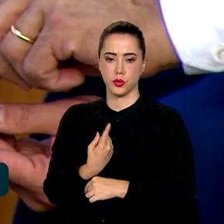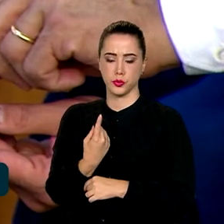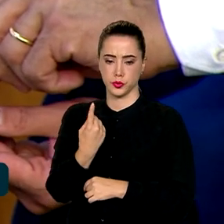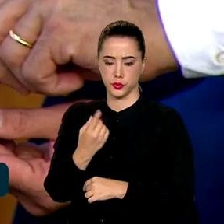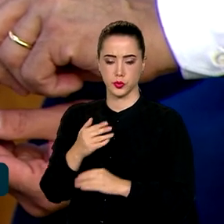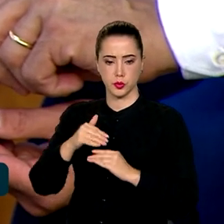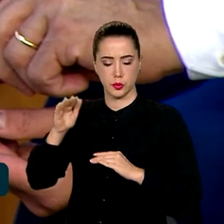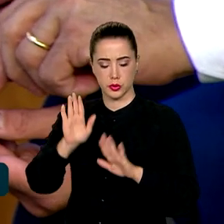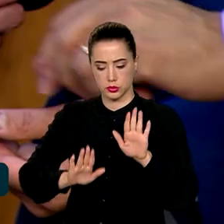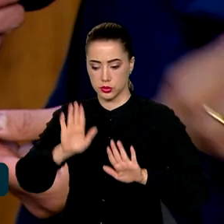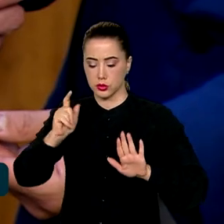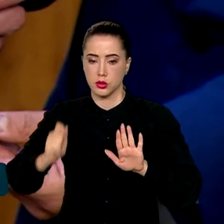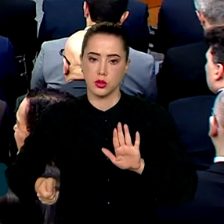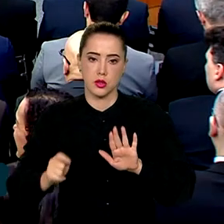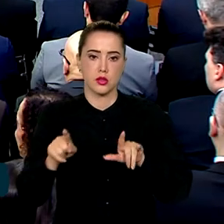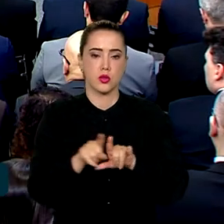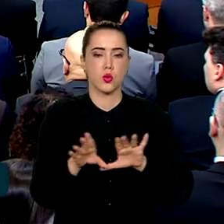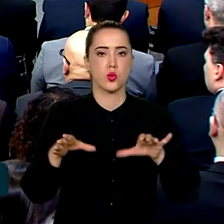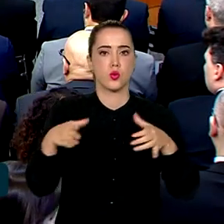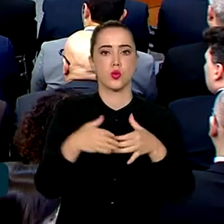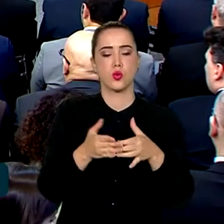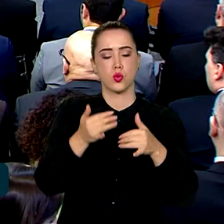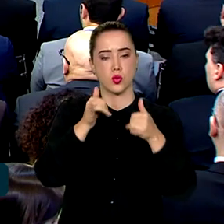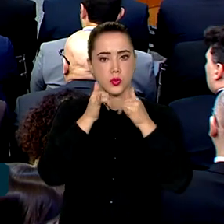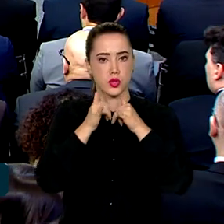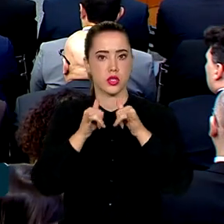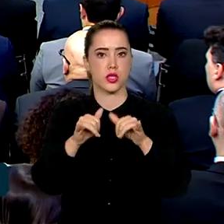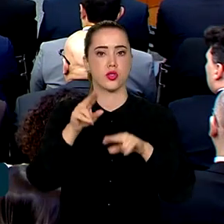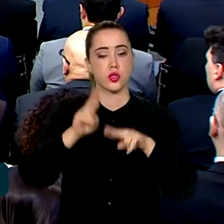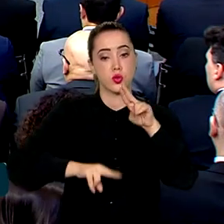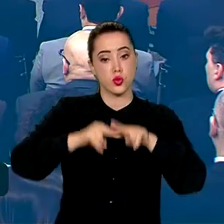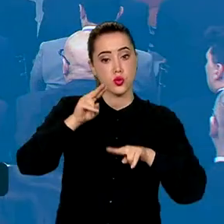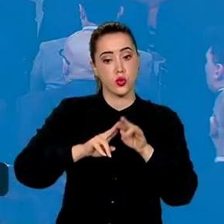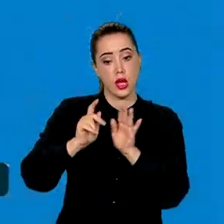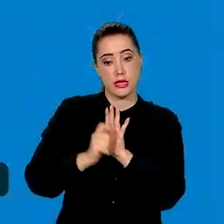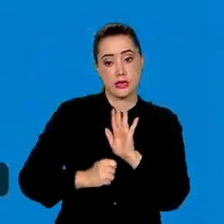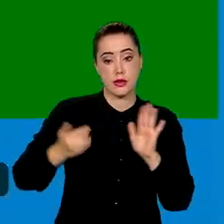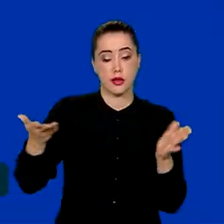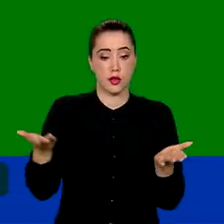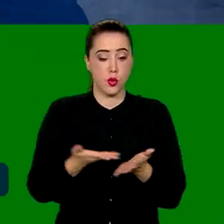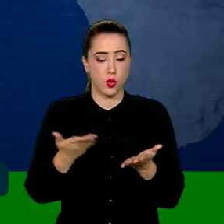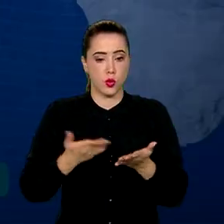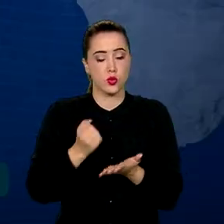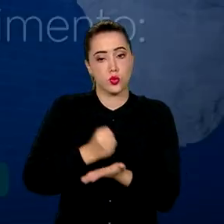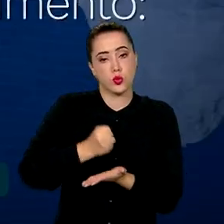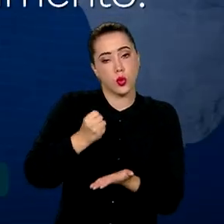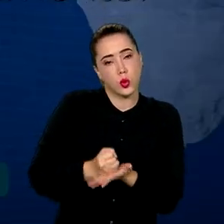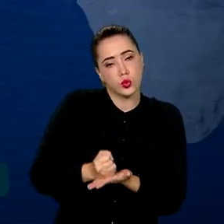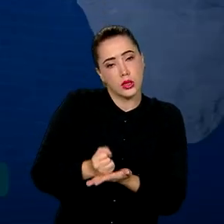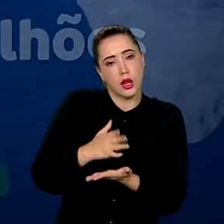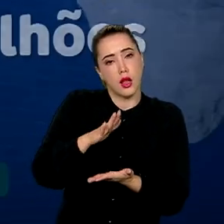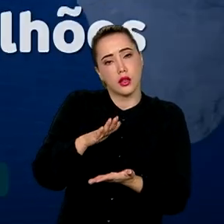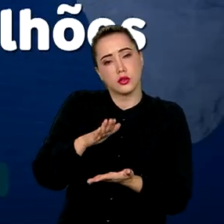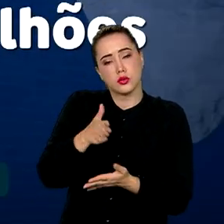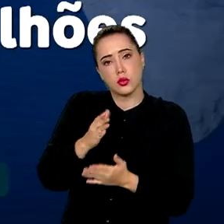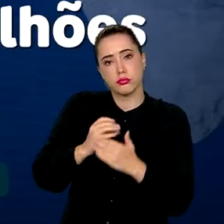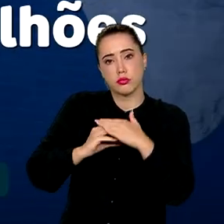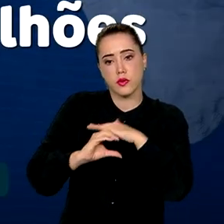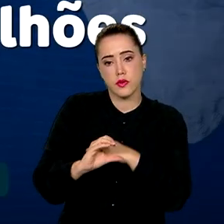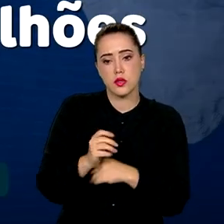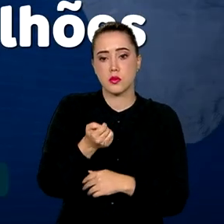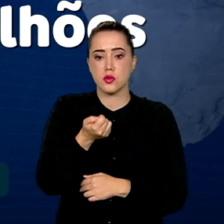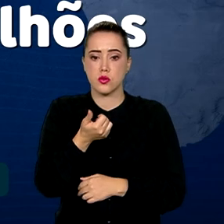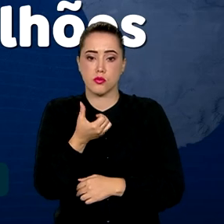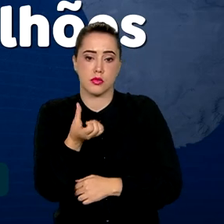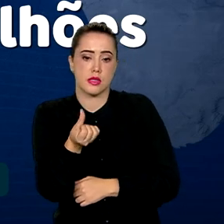ANEL, a concessão do setor de energia feito em junho foi assinada hoje. Com os contratos, a previsão é de investimentos de quase